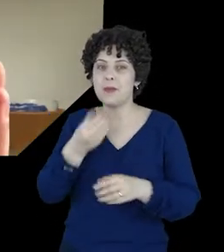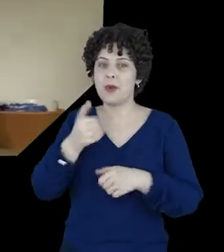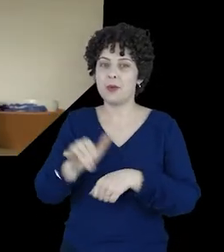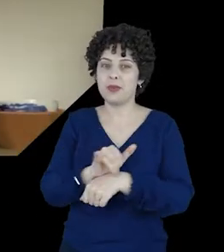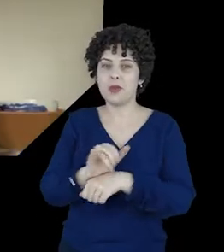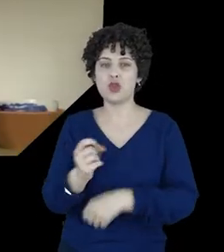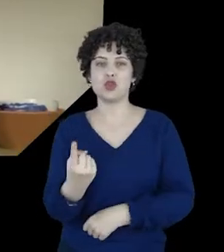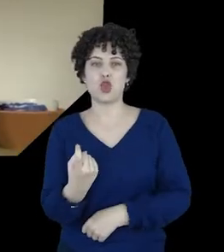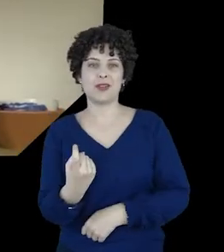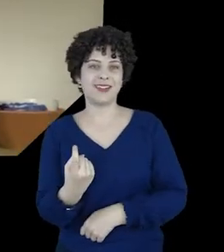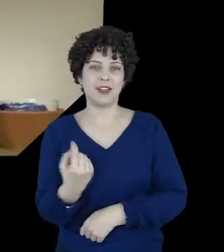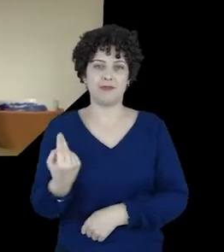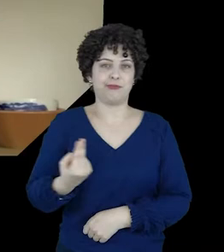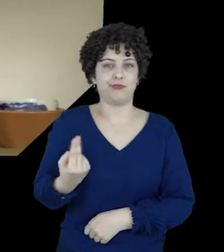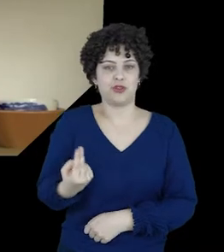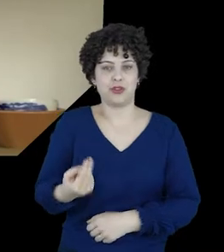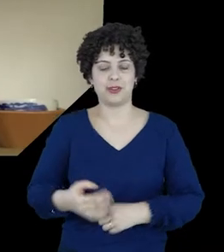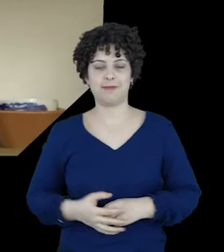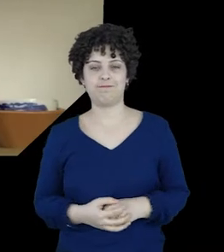sozinhas não são suficientes.